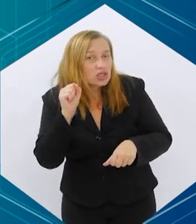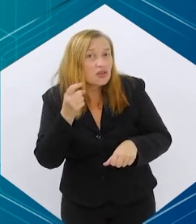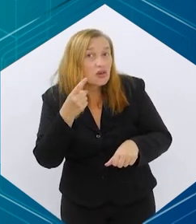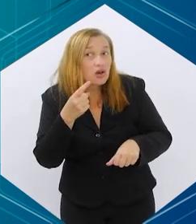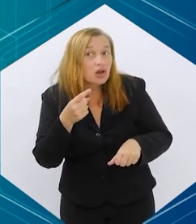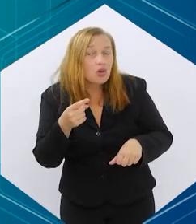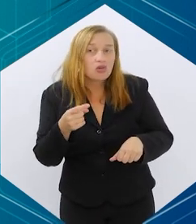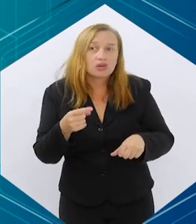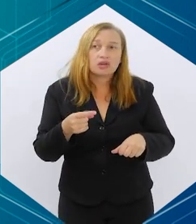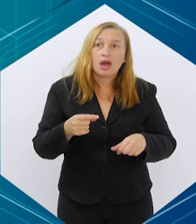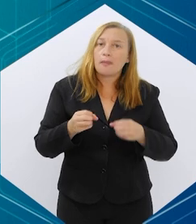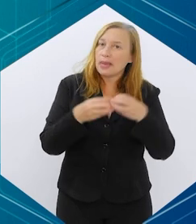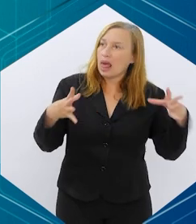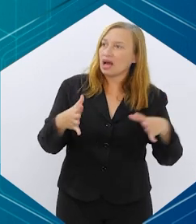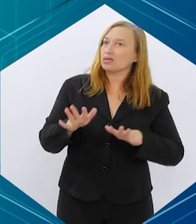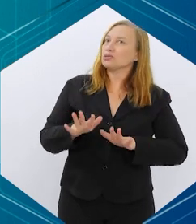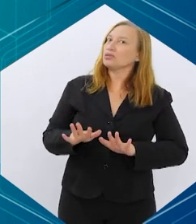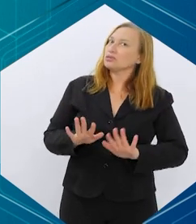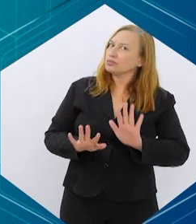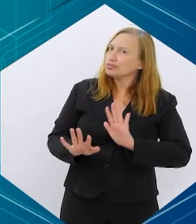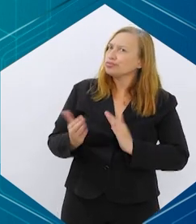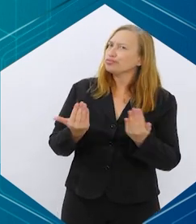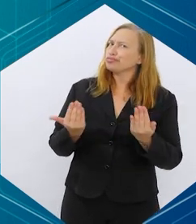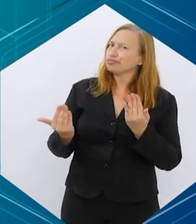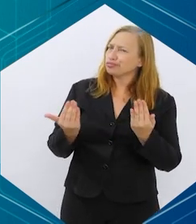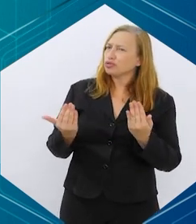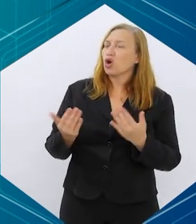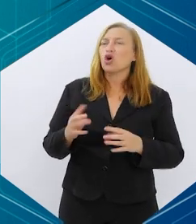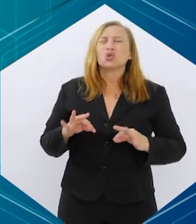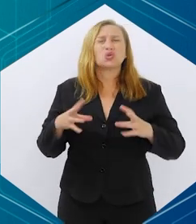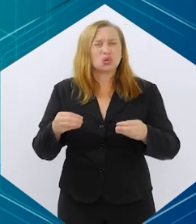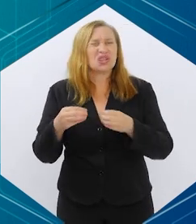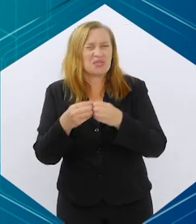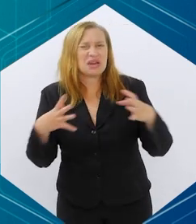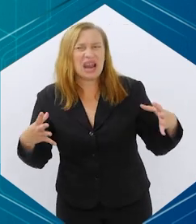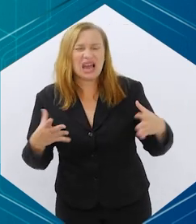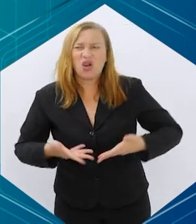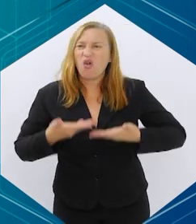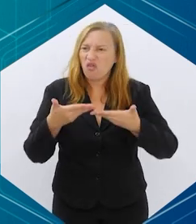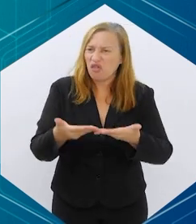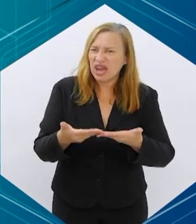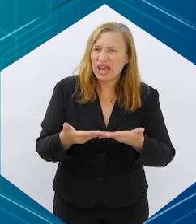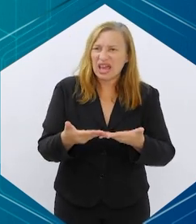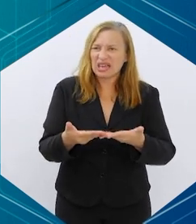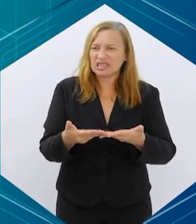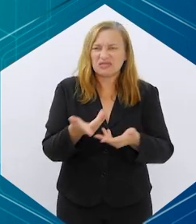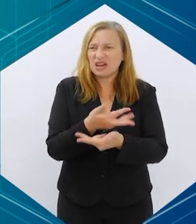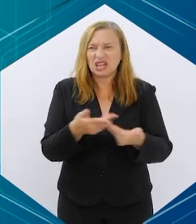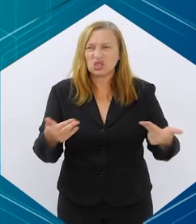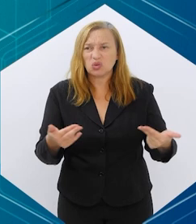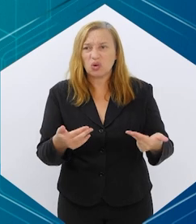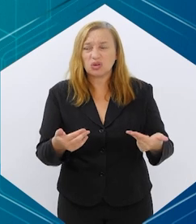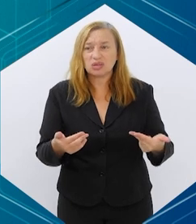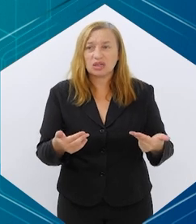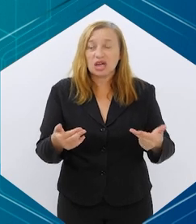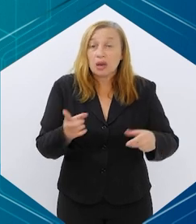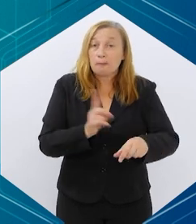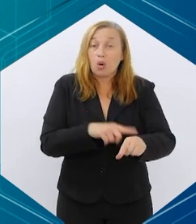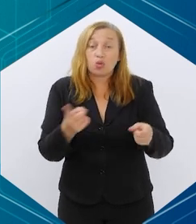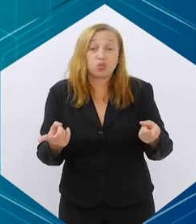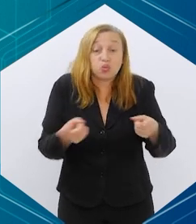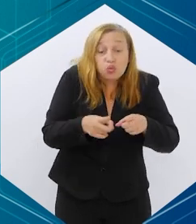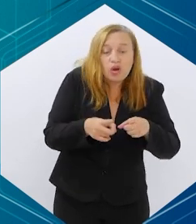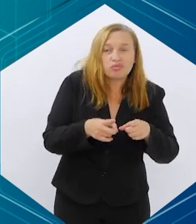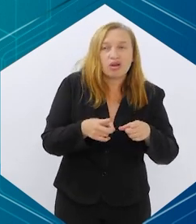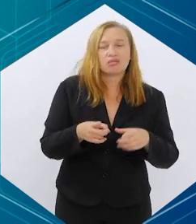escuta falar em milagres, a gente tem que desconfiar, porque tudo que é muito milagroso, que oferece muita vantagem, né? E principalmente a curto